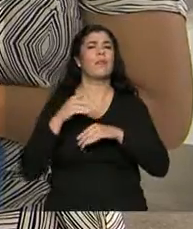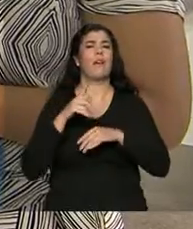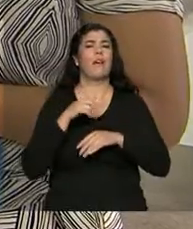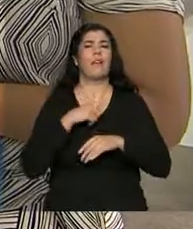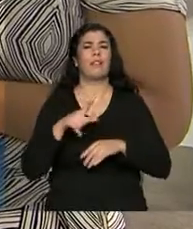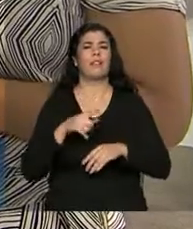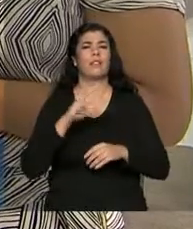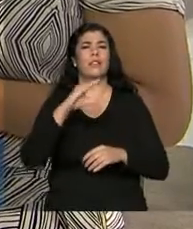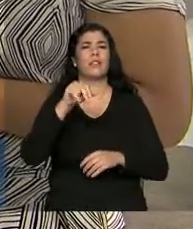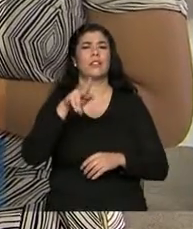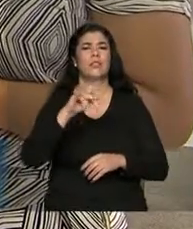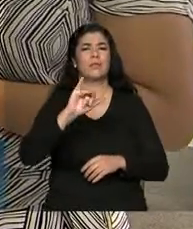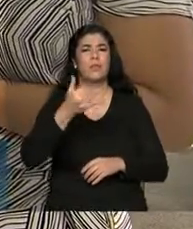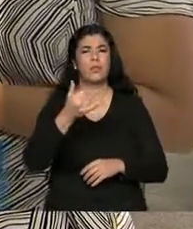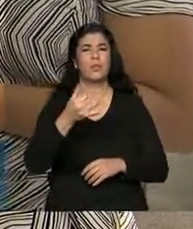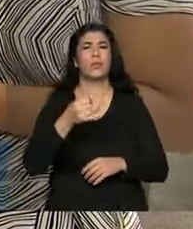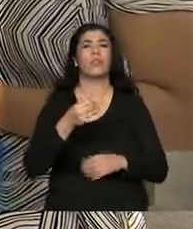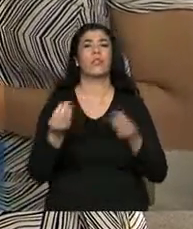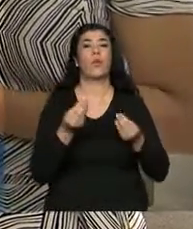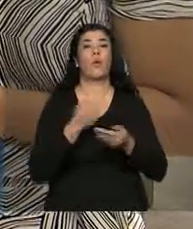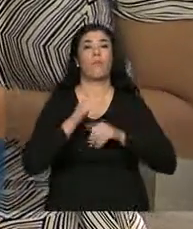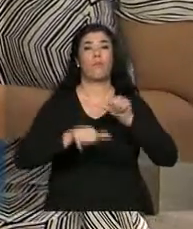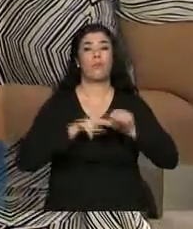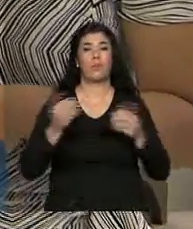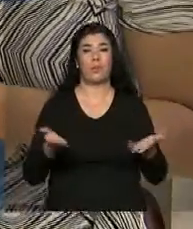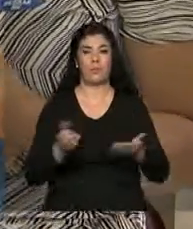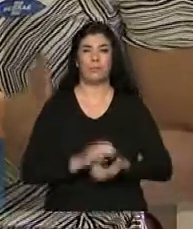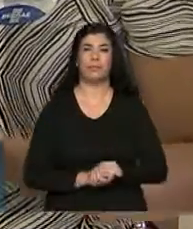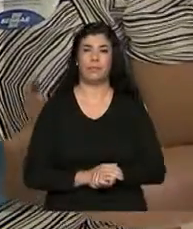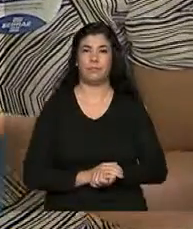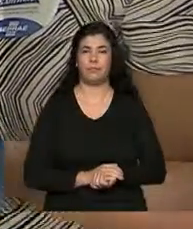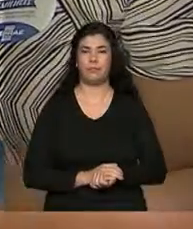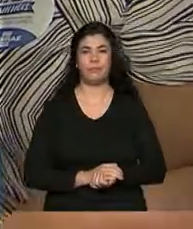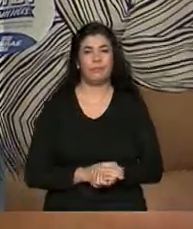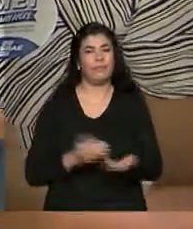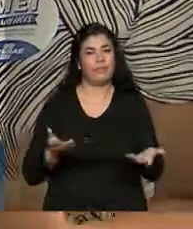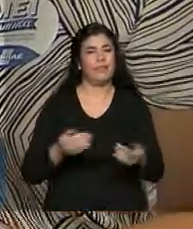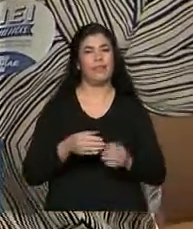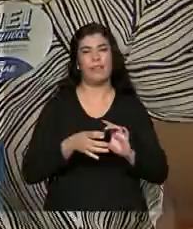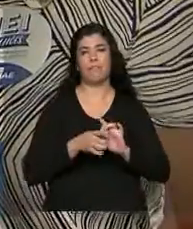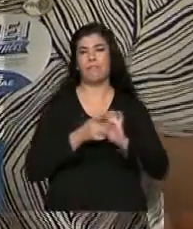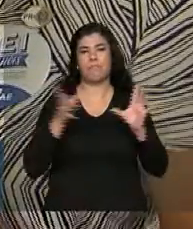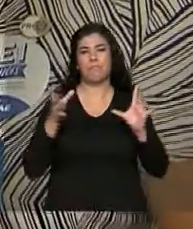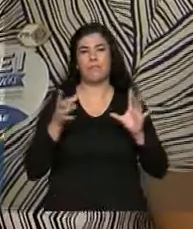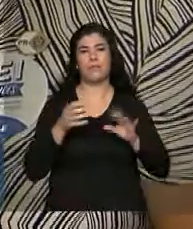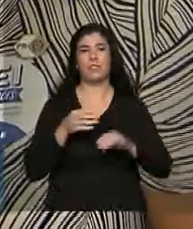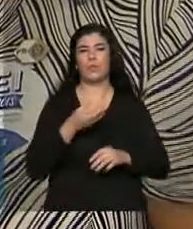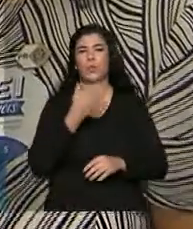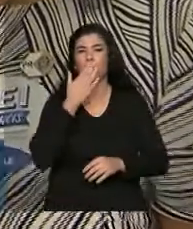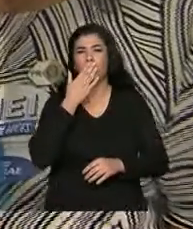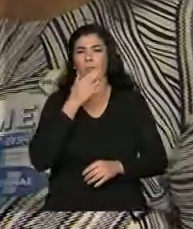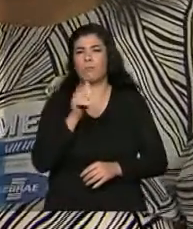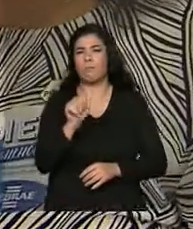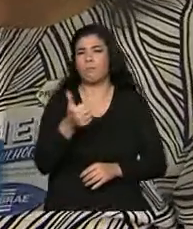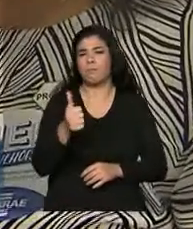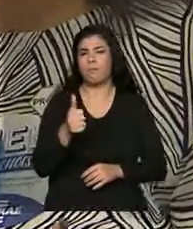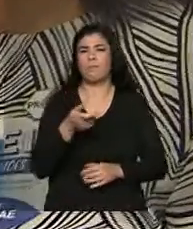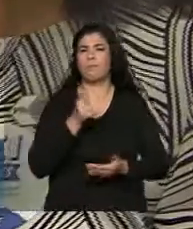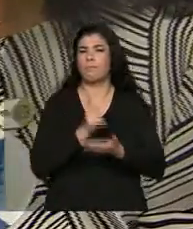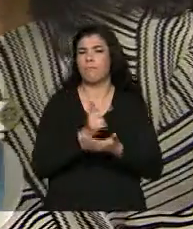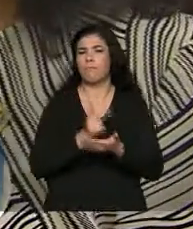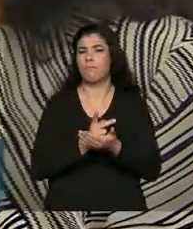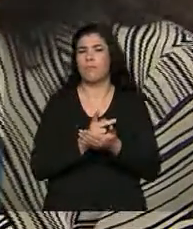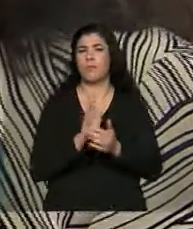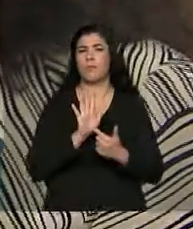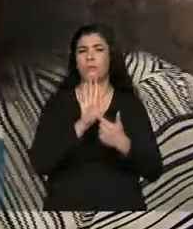um CNPJ, de ser formalizada? Então, independente da qualificação que você busca, dá sempre aquela